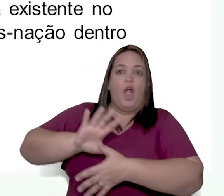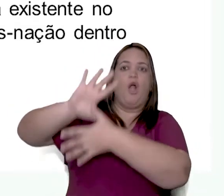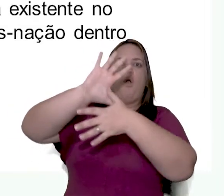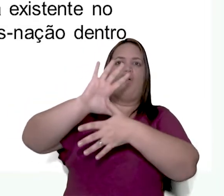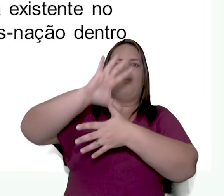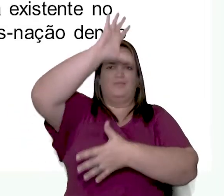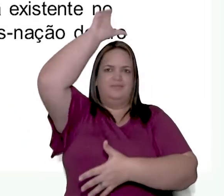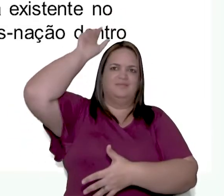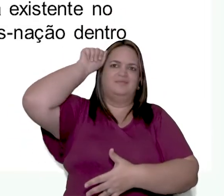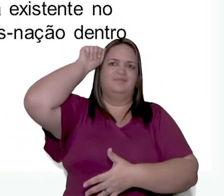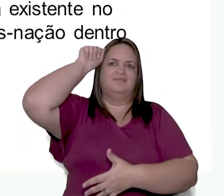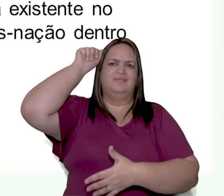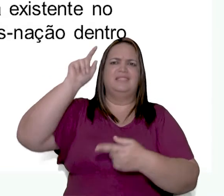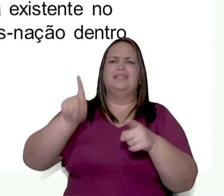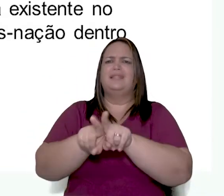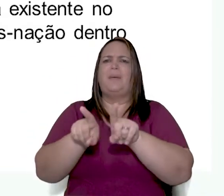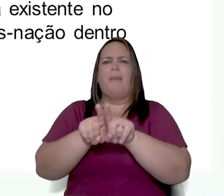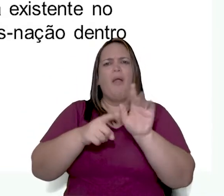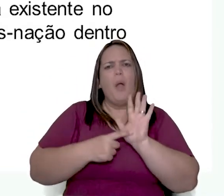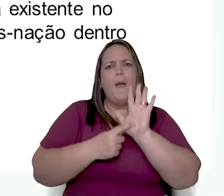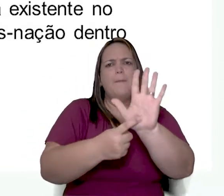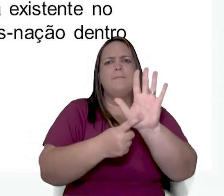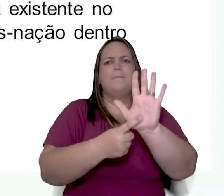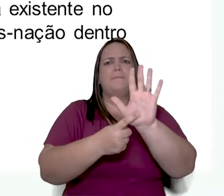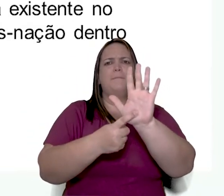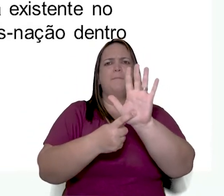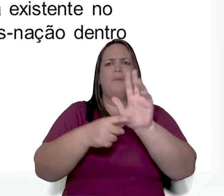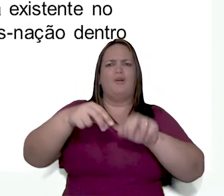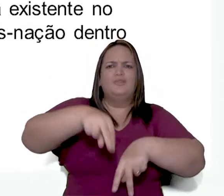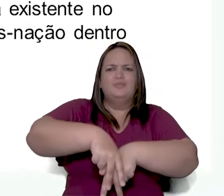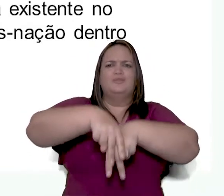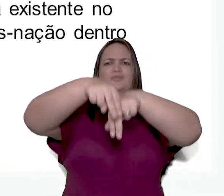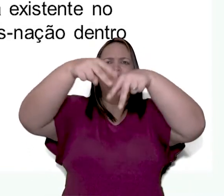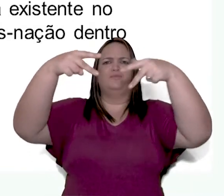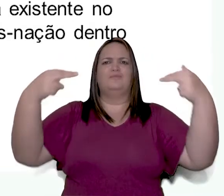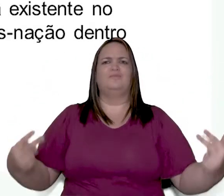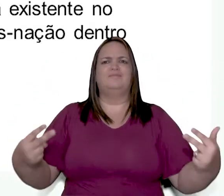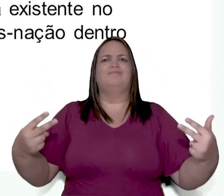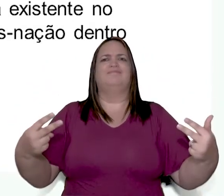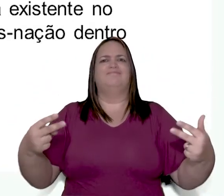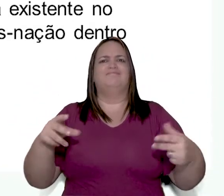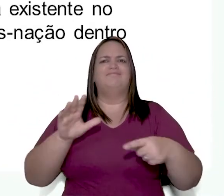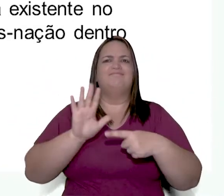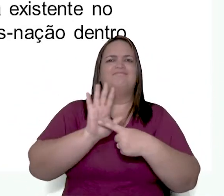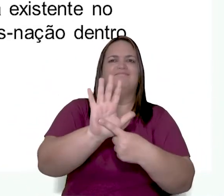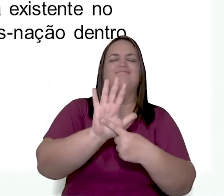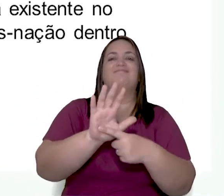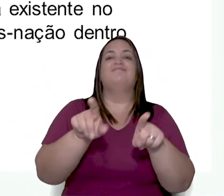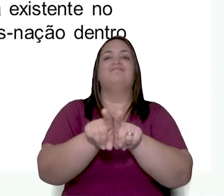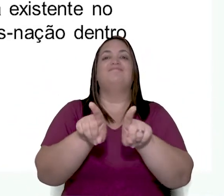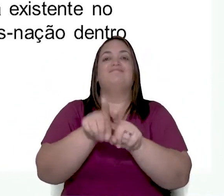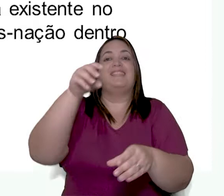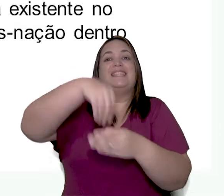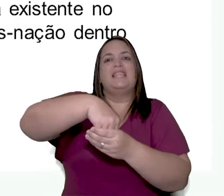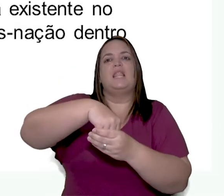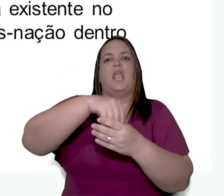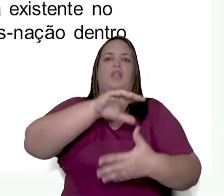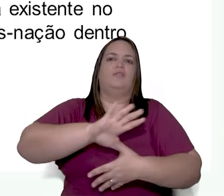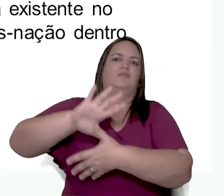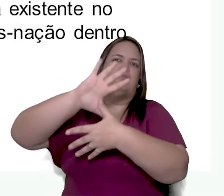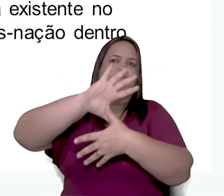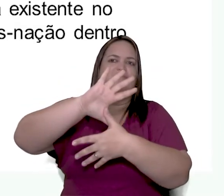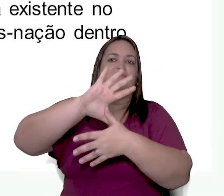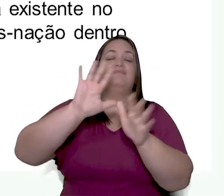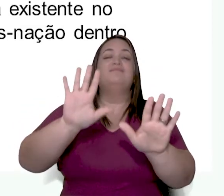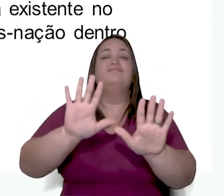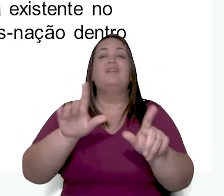apontar a diversidade étnico-cultural, política existente dentro desse continente. E analisarmos